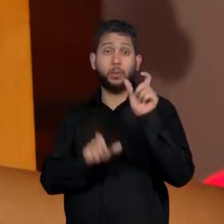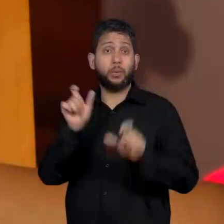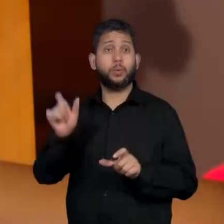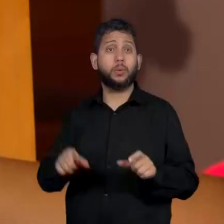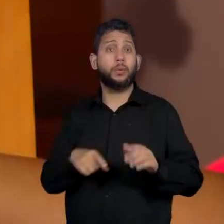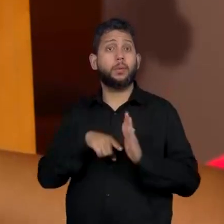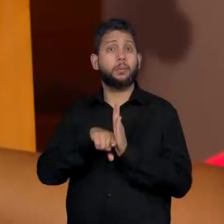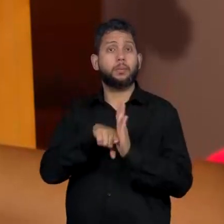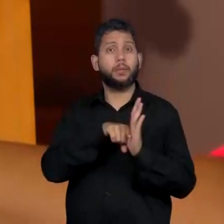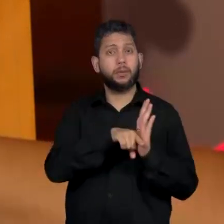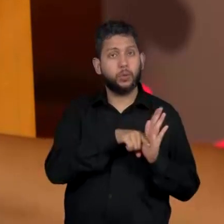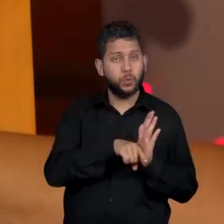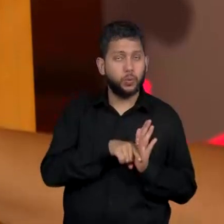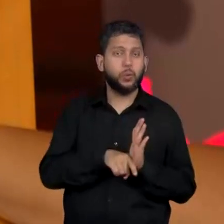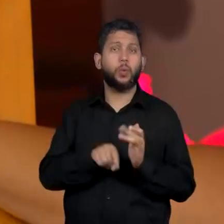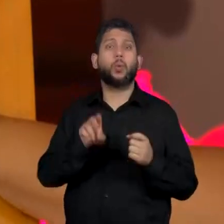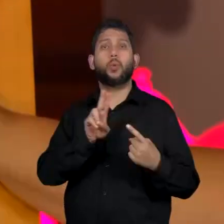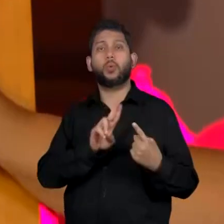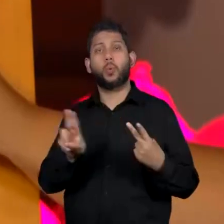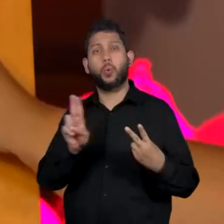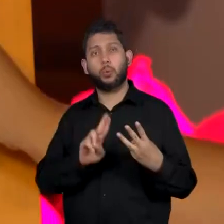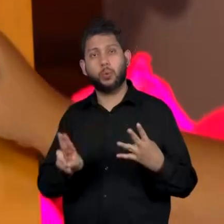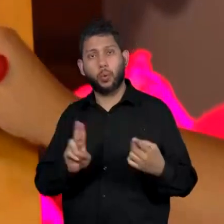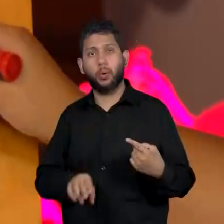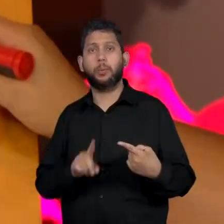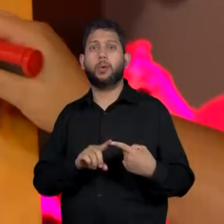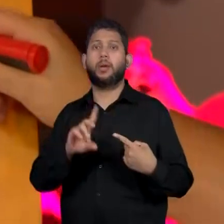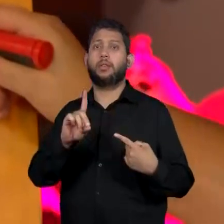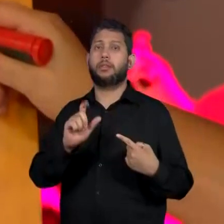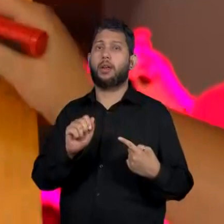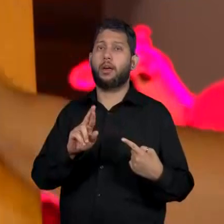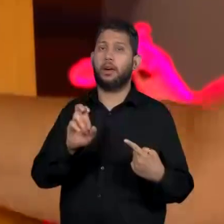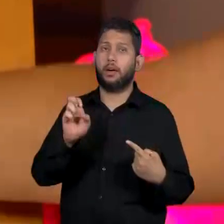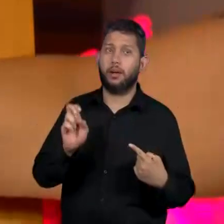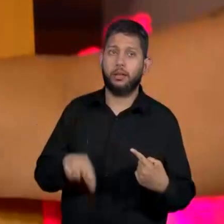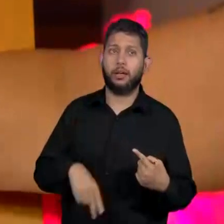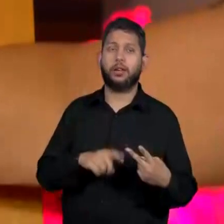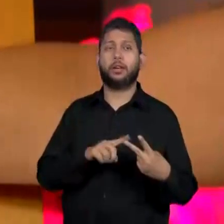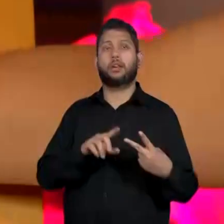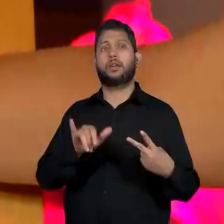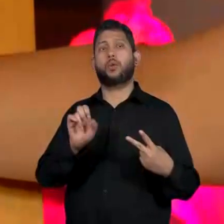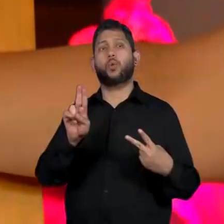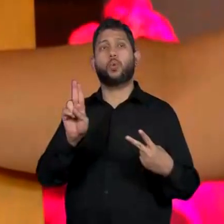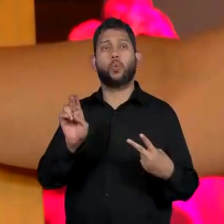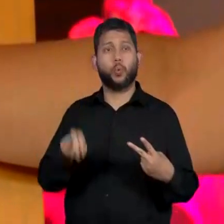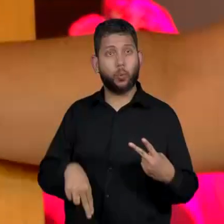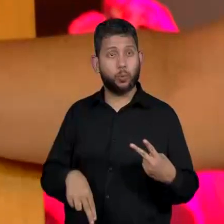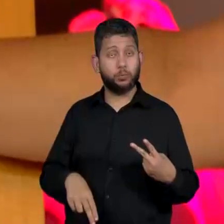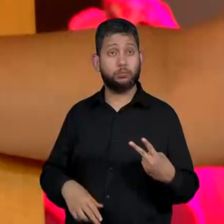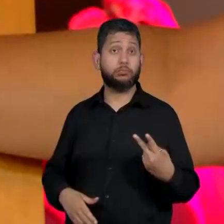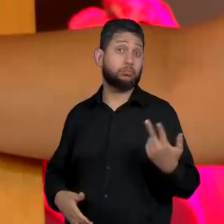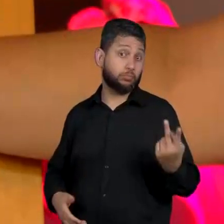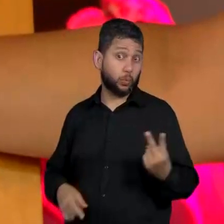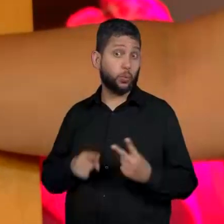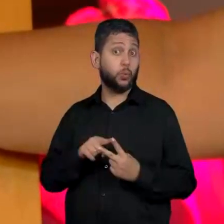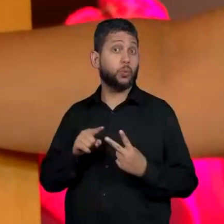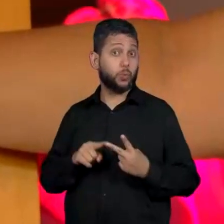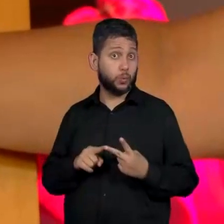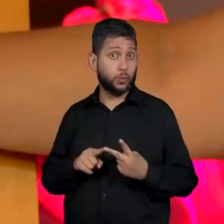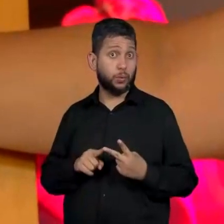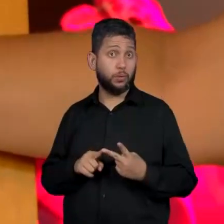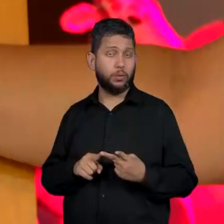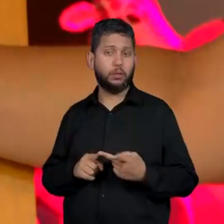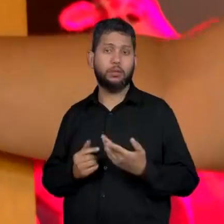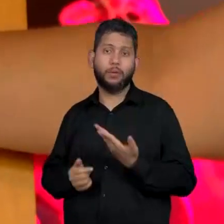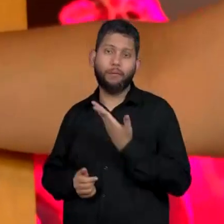tenho aqui quem fez a pesquisa, Darren Pollock, Yu e a Cial. Aqui